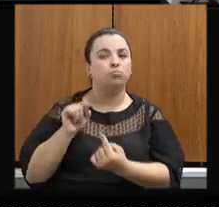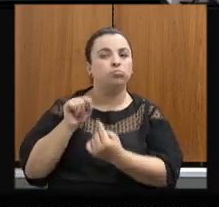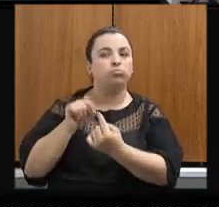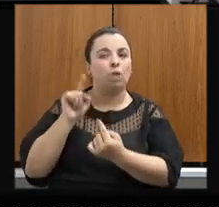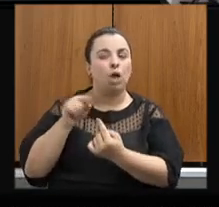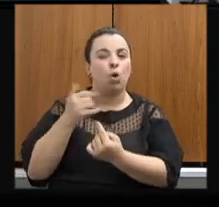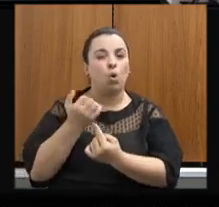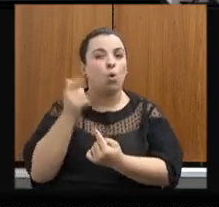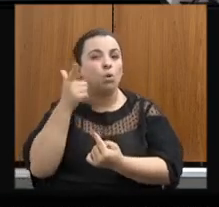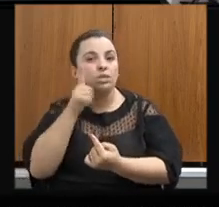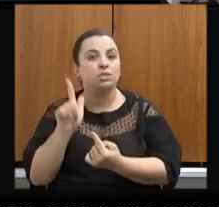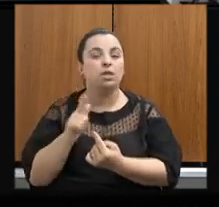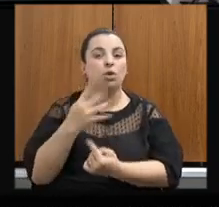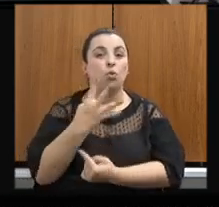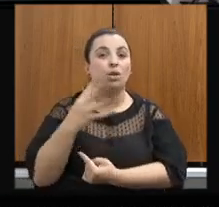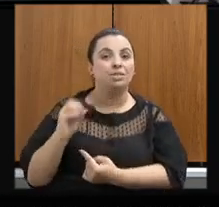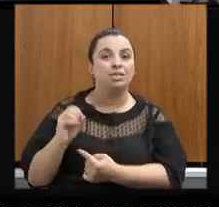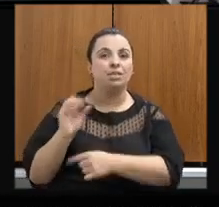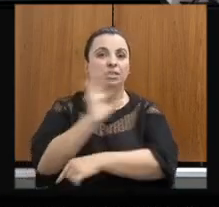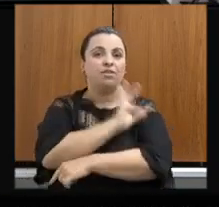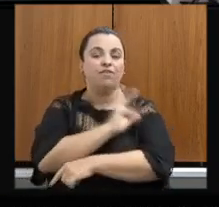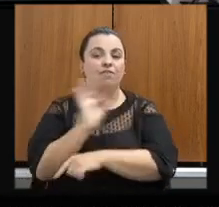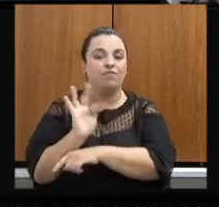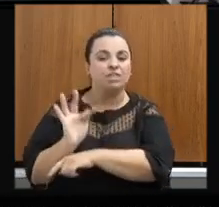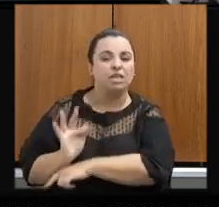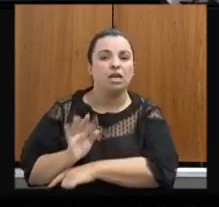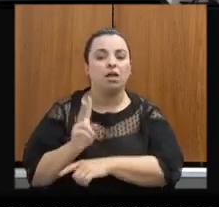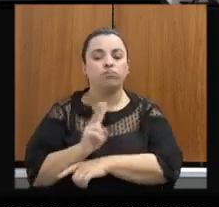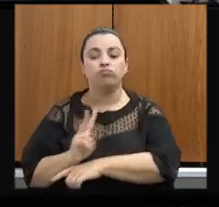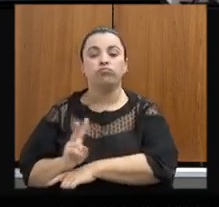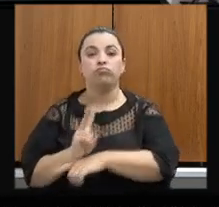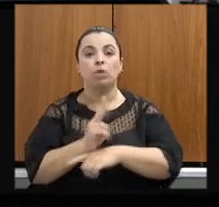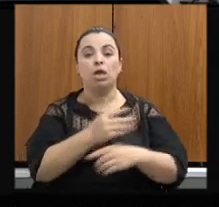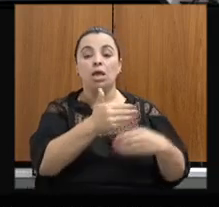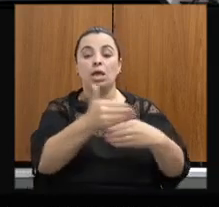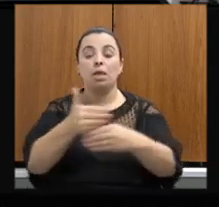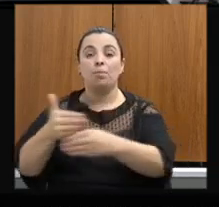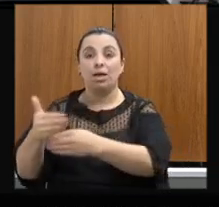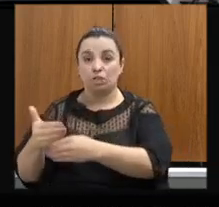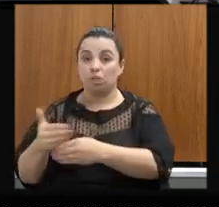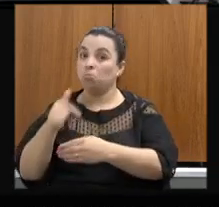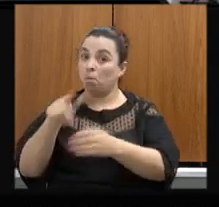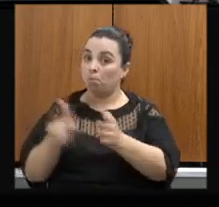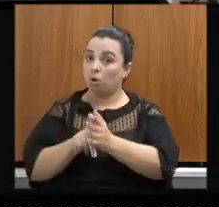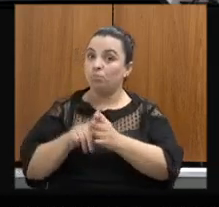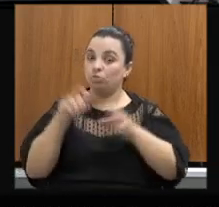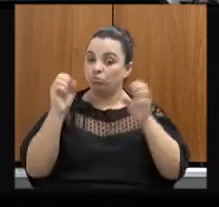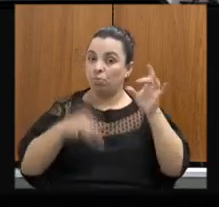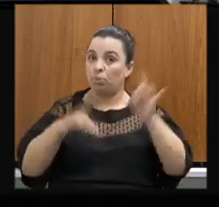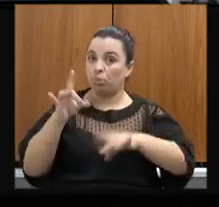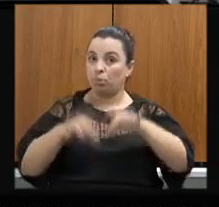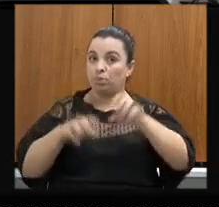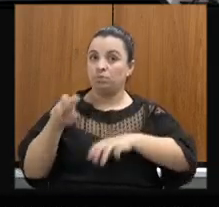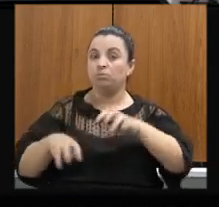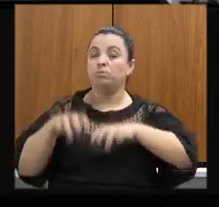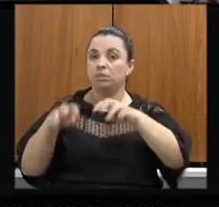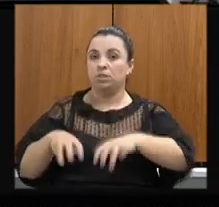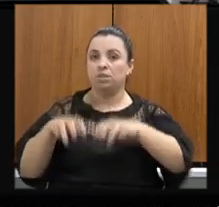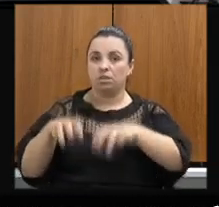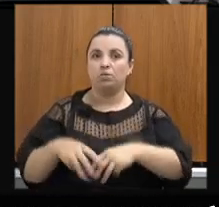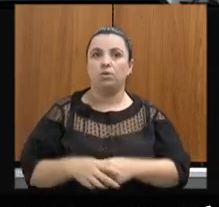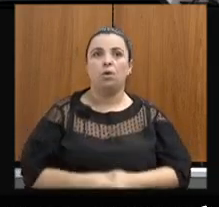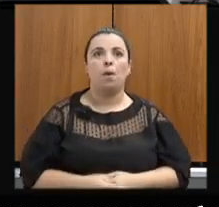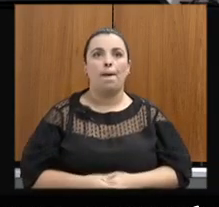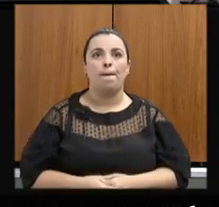barragens realizadas no Estado de Minas Gerais, apenas barragens de rejeito de atividade de mineração. Por favor.